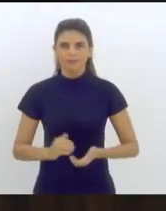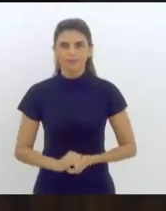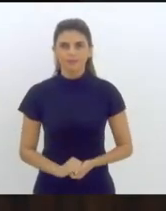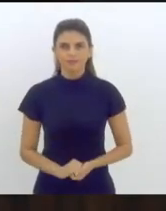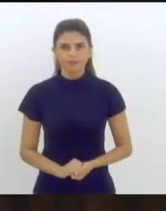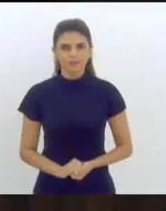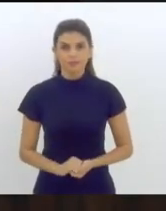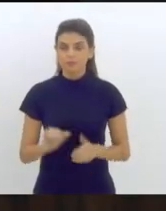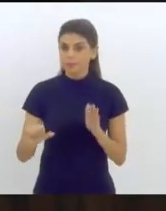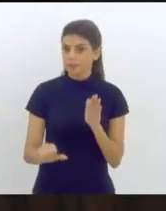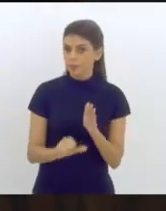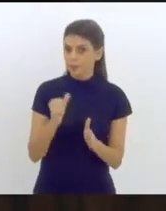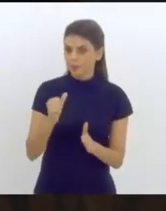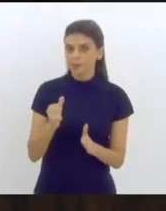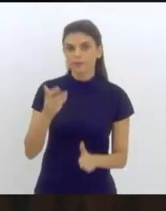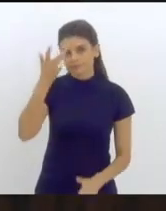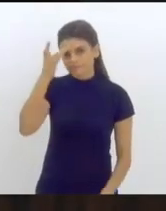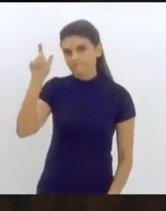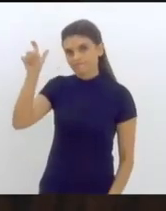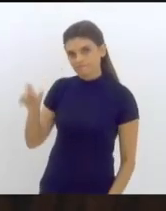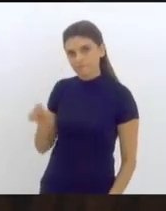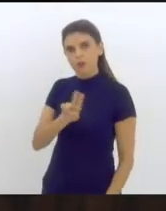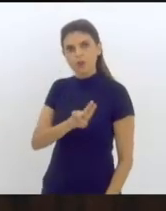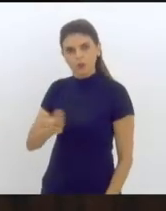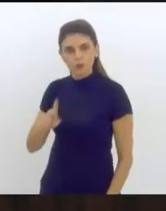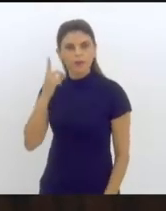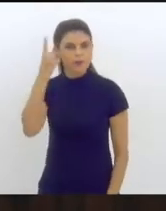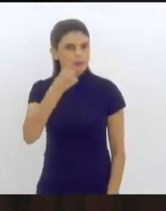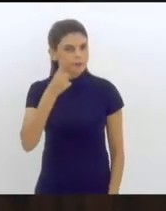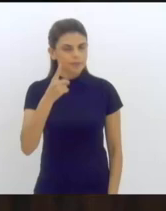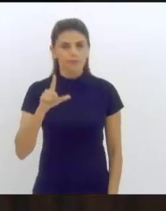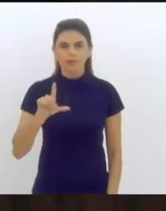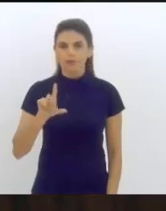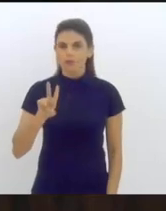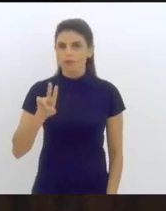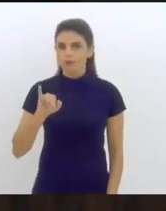O primeiro orador inscrito é o nobre deputado Luiz Paulo.